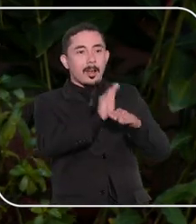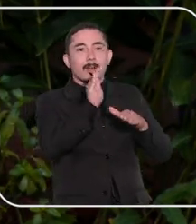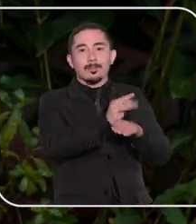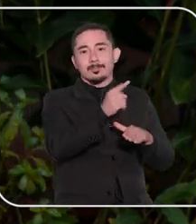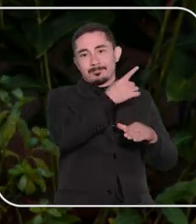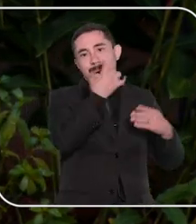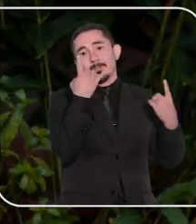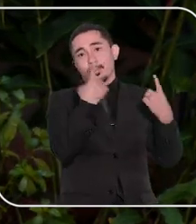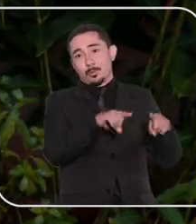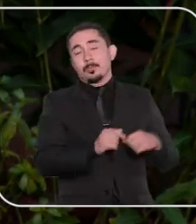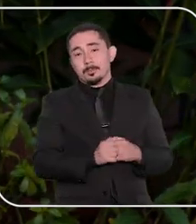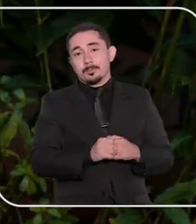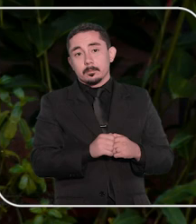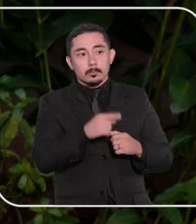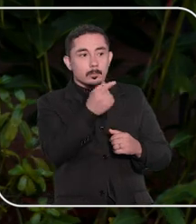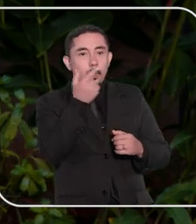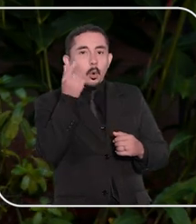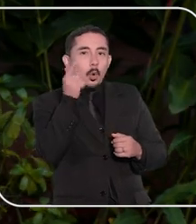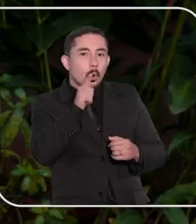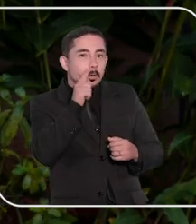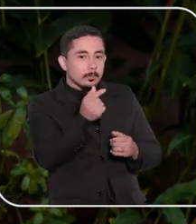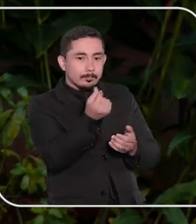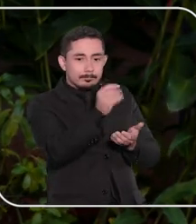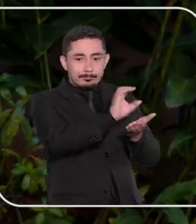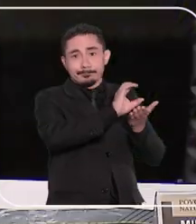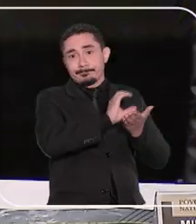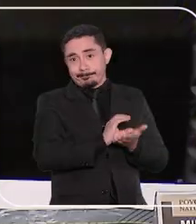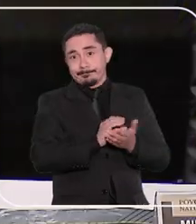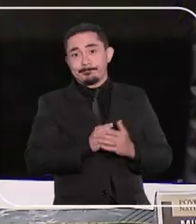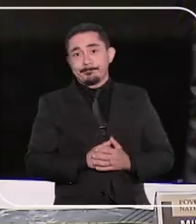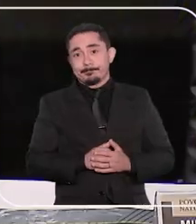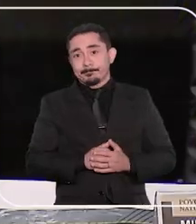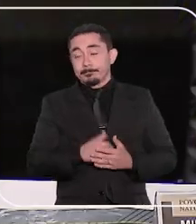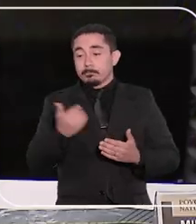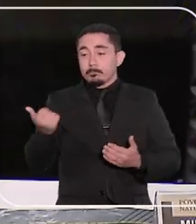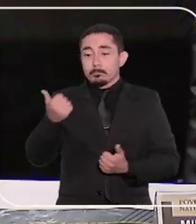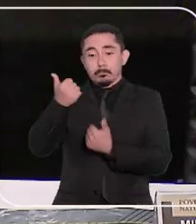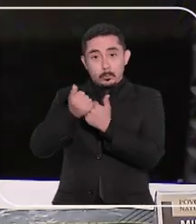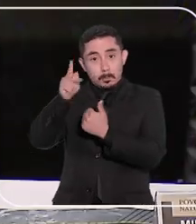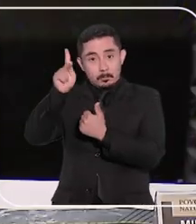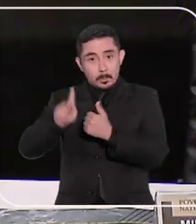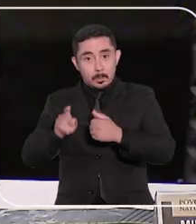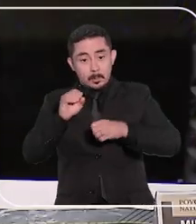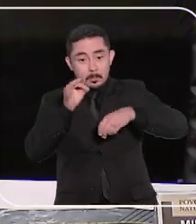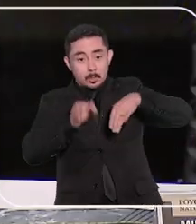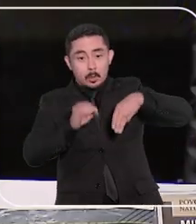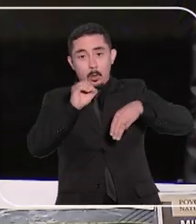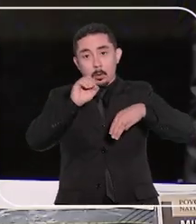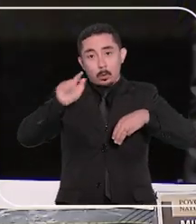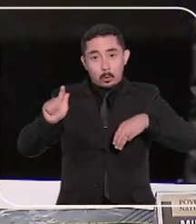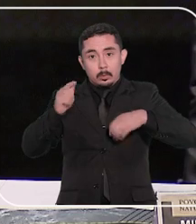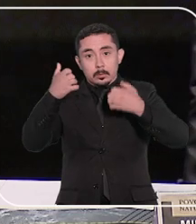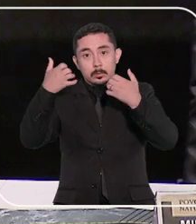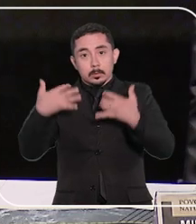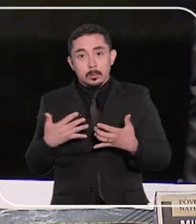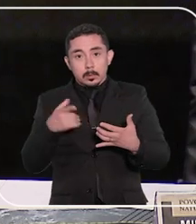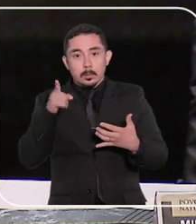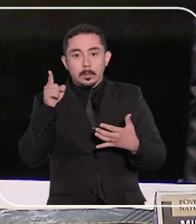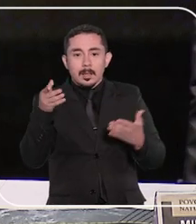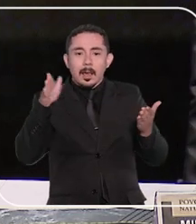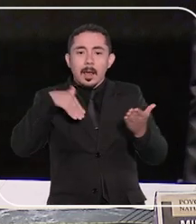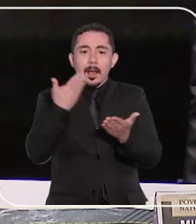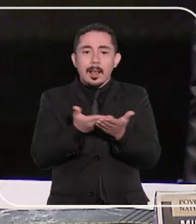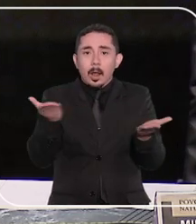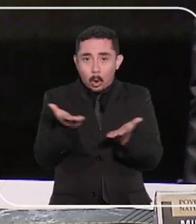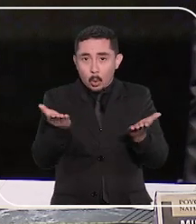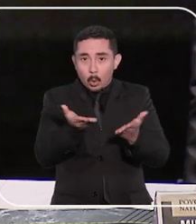concorrências, recebendo vantagens financeiras. Segundo o vice-presidente do STJ, ministro Og Fernandes, os elementos